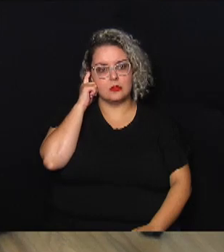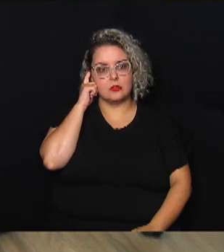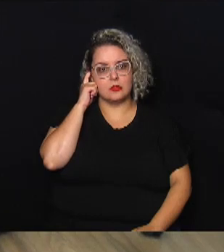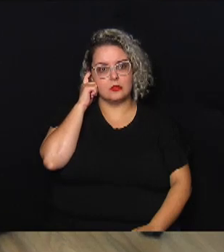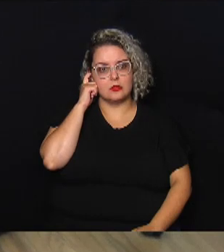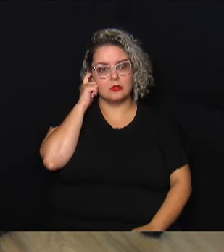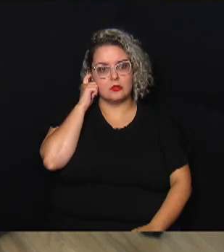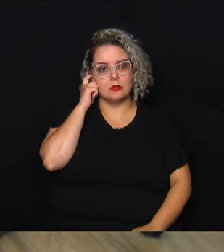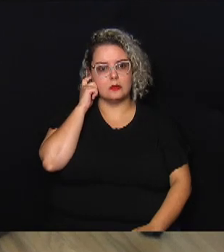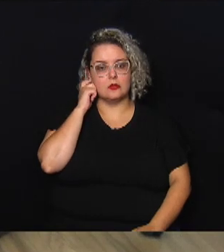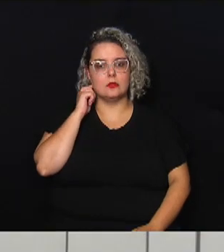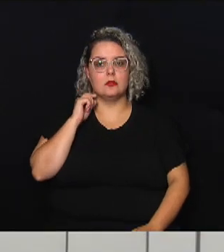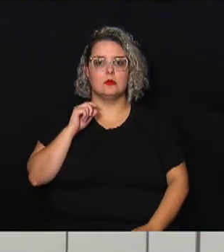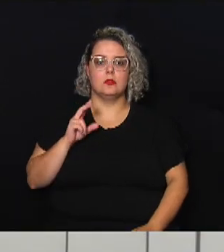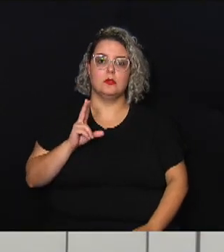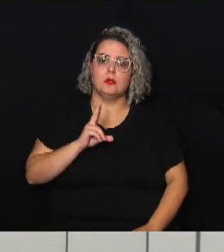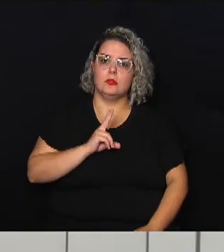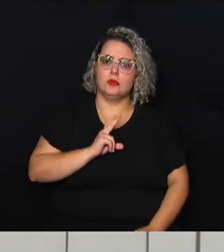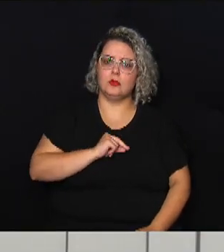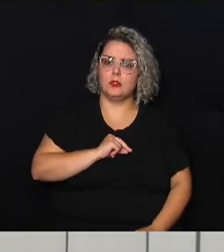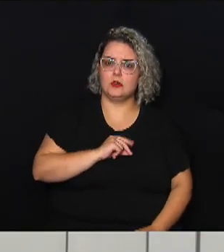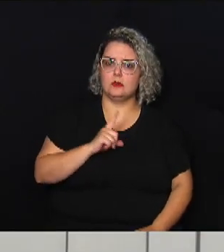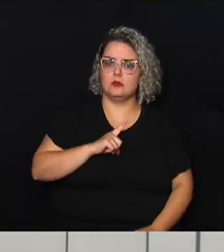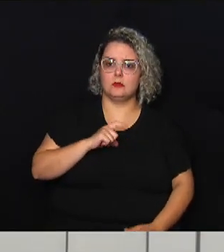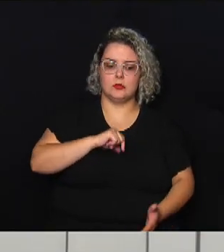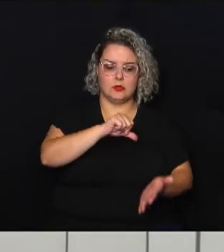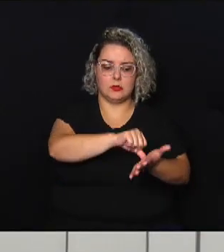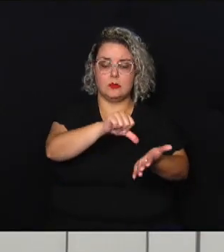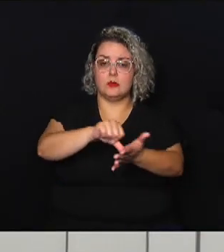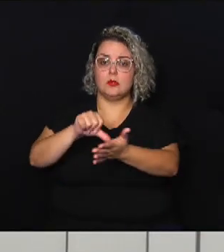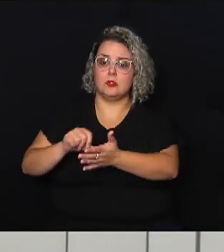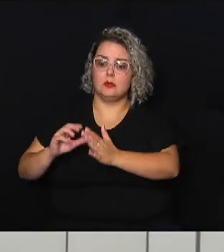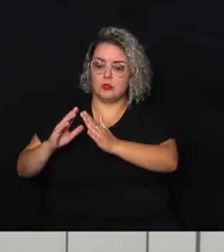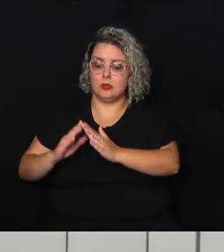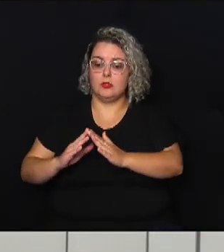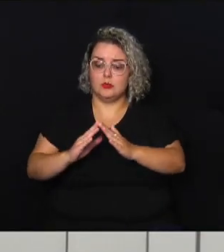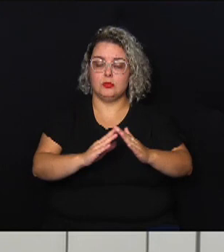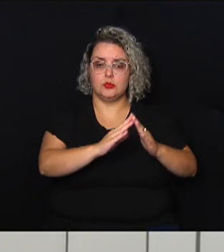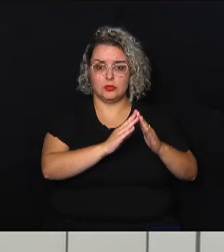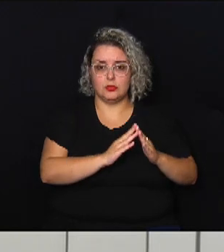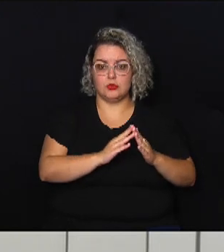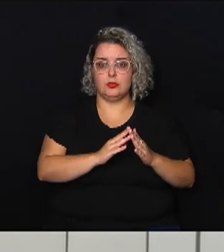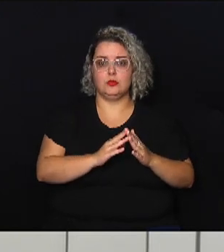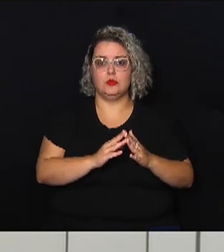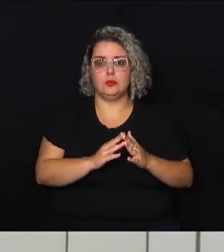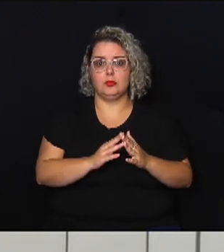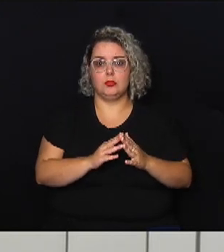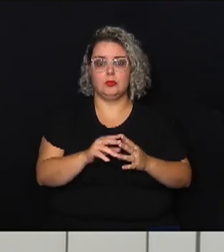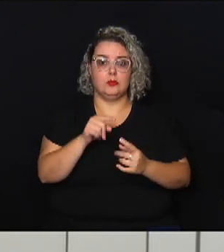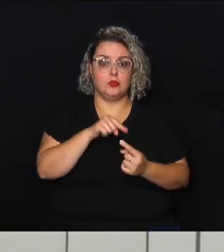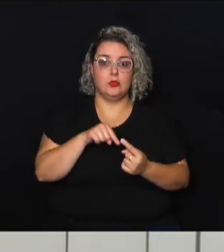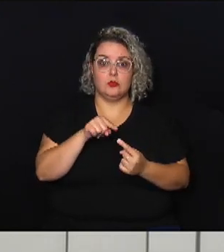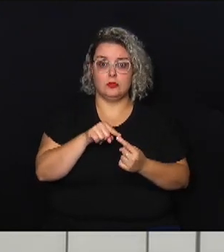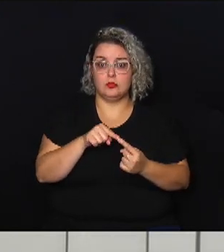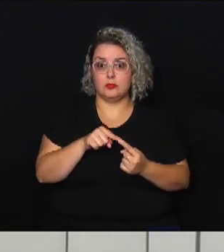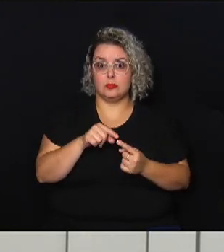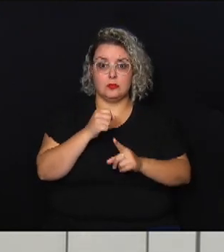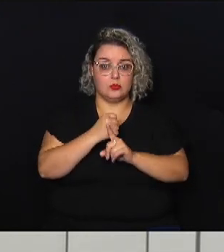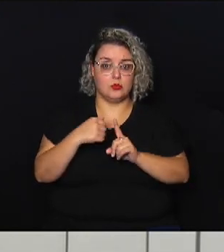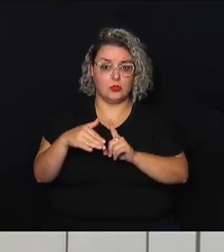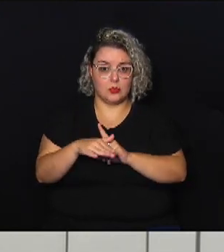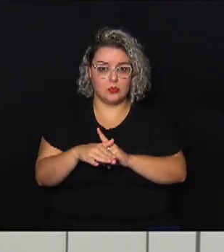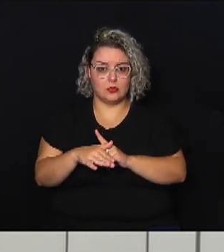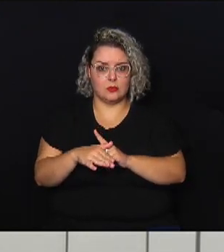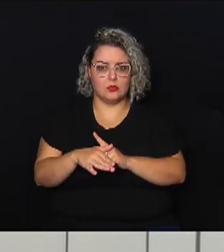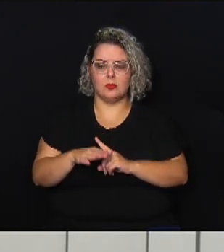gente vai ter unidades habitacionais de fim social por exemplo no distrito de Barão